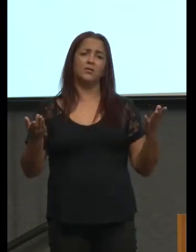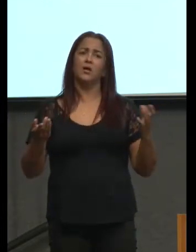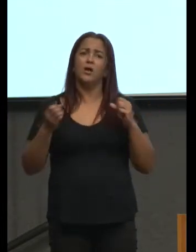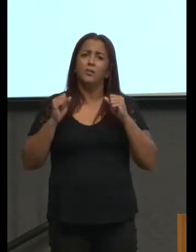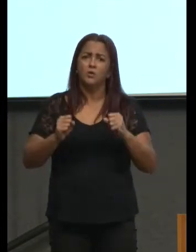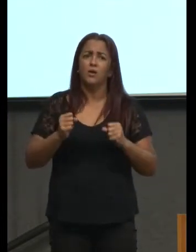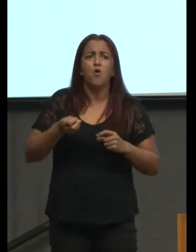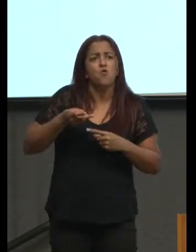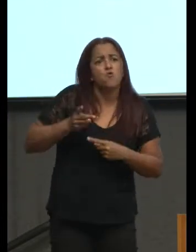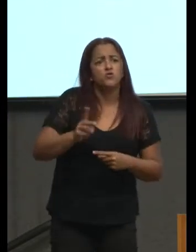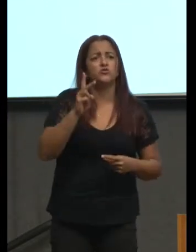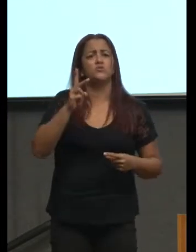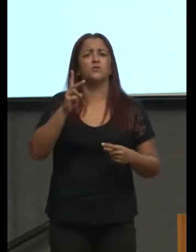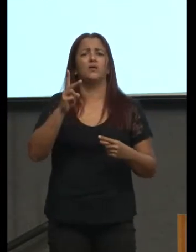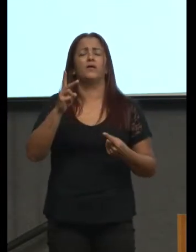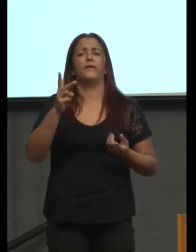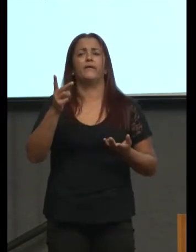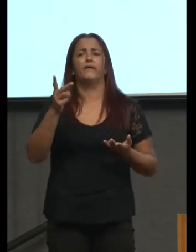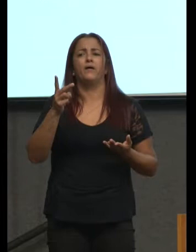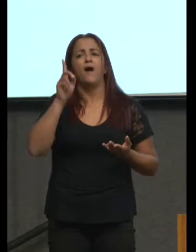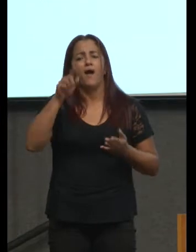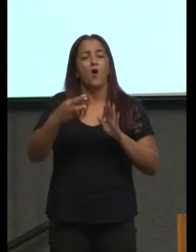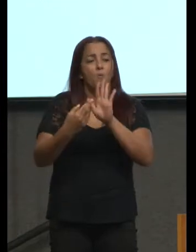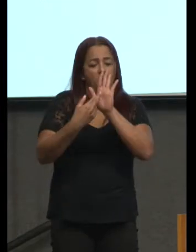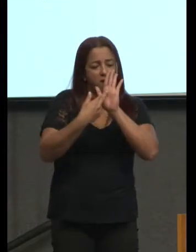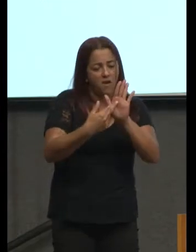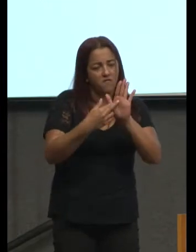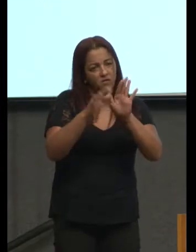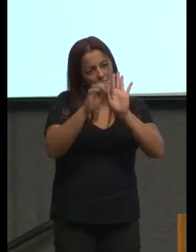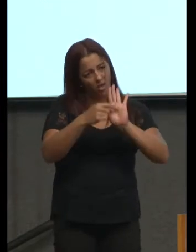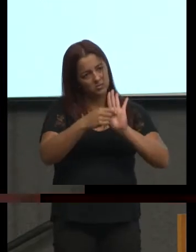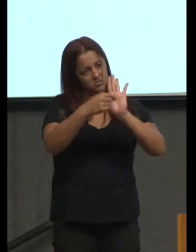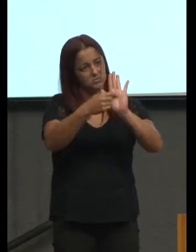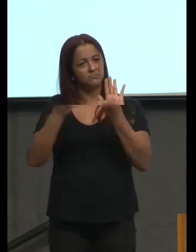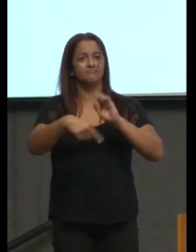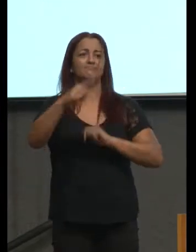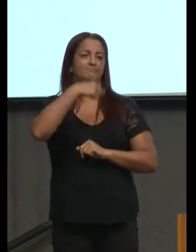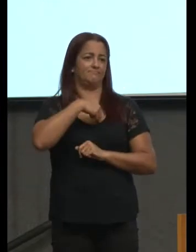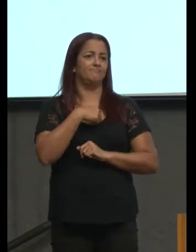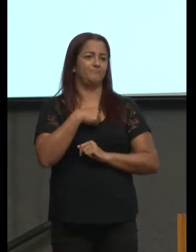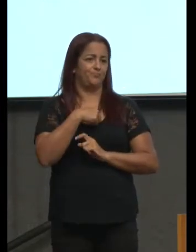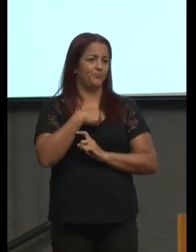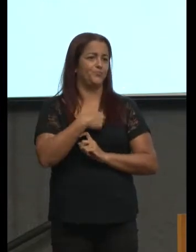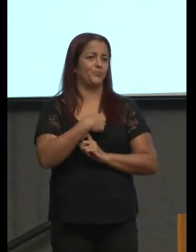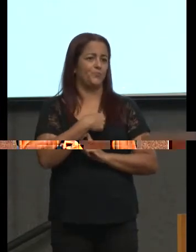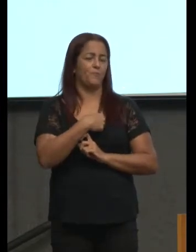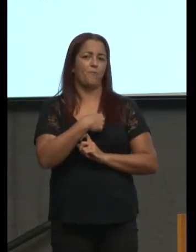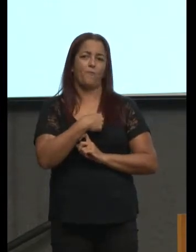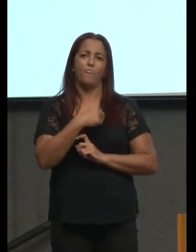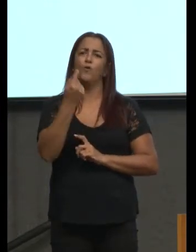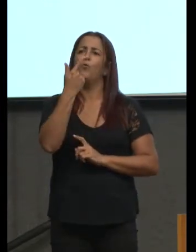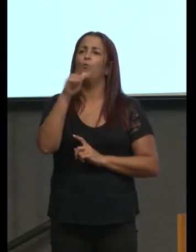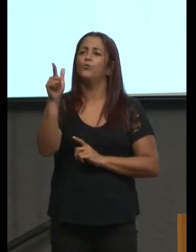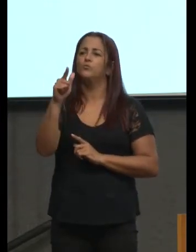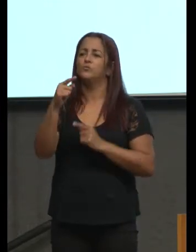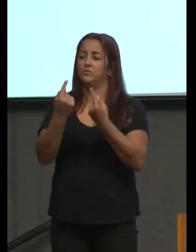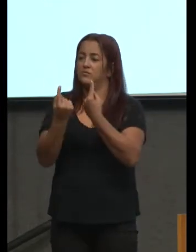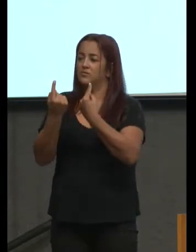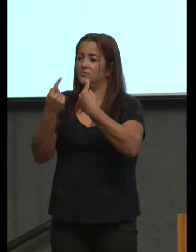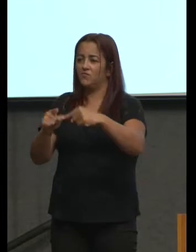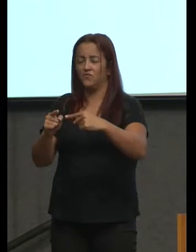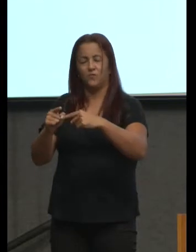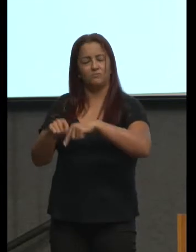poderá continuar sendo uma referência para nós e um outro desafio muito grande